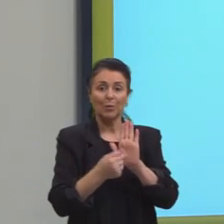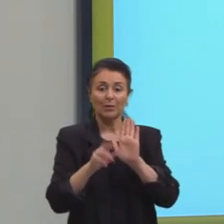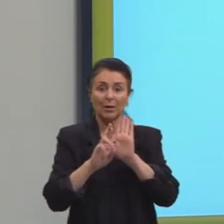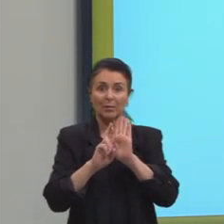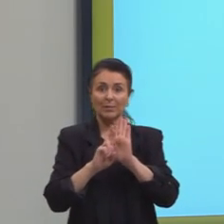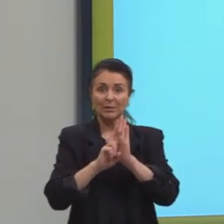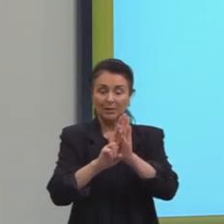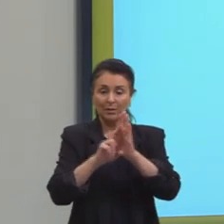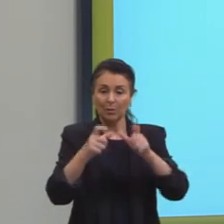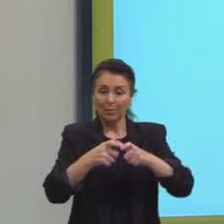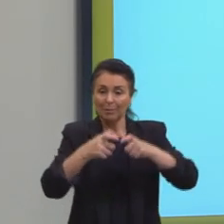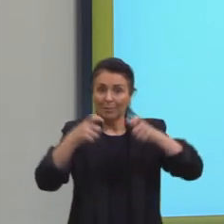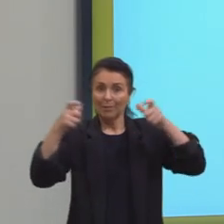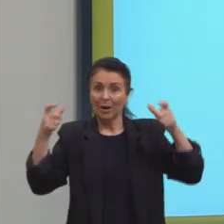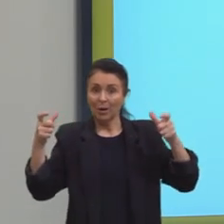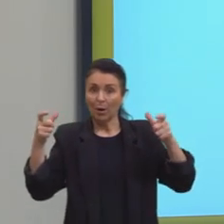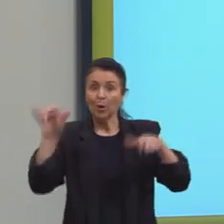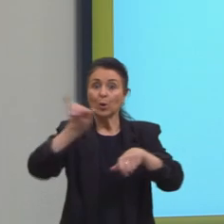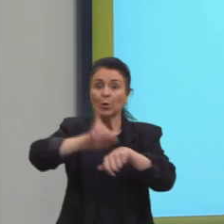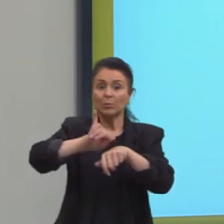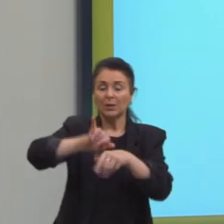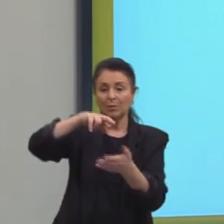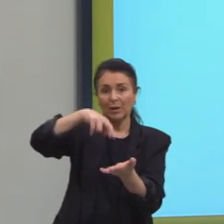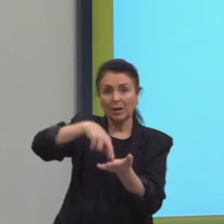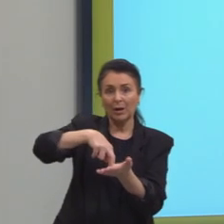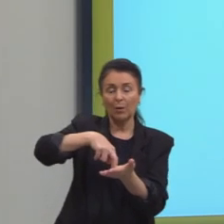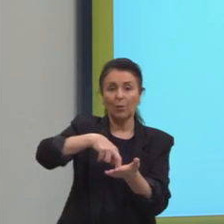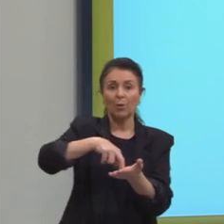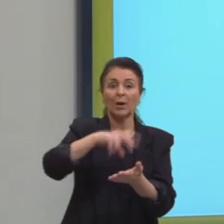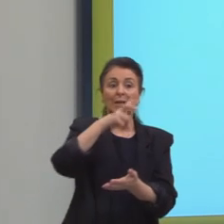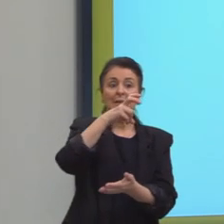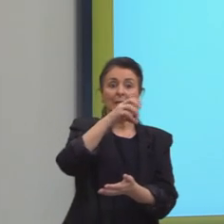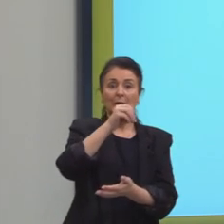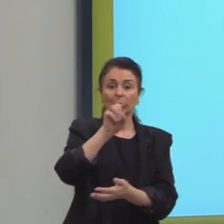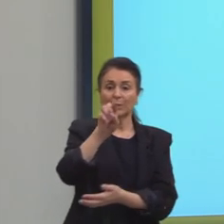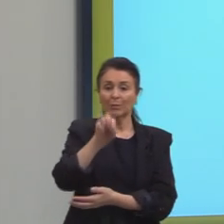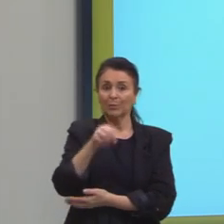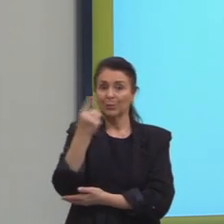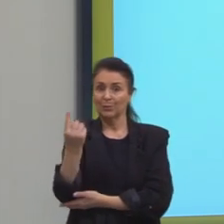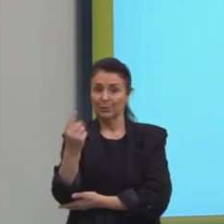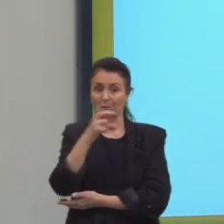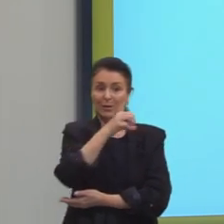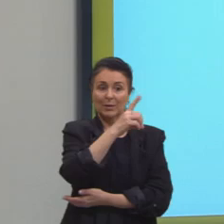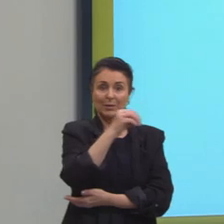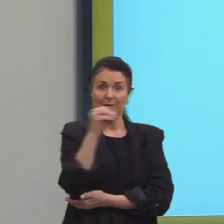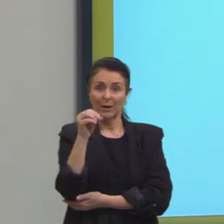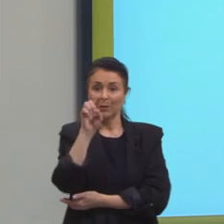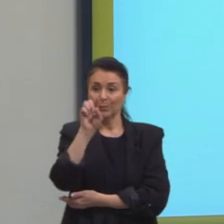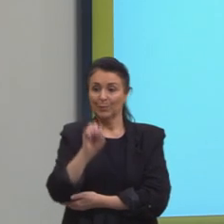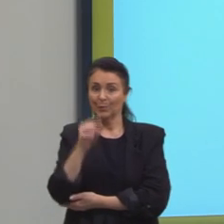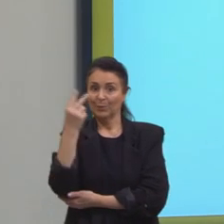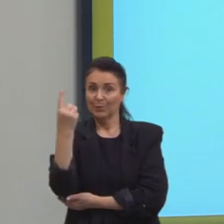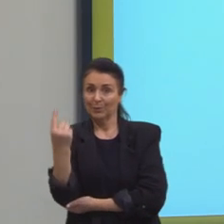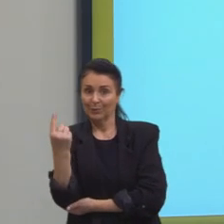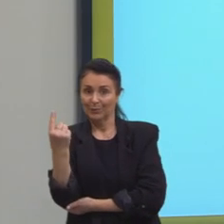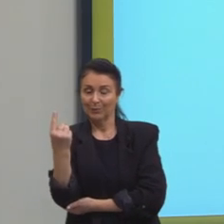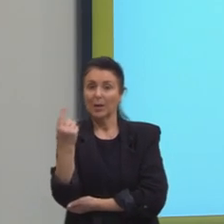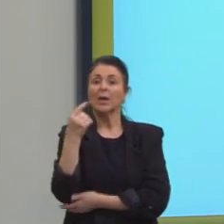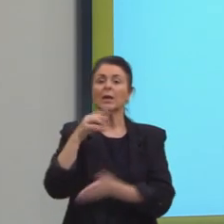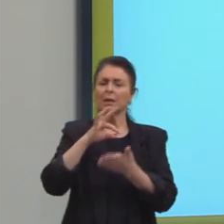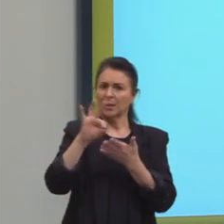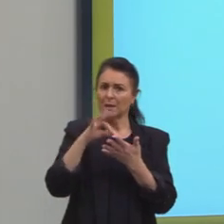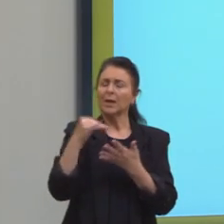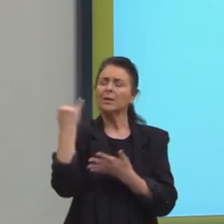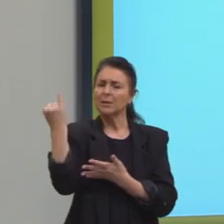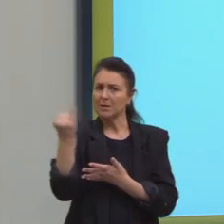maior que o objeto real, cinquenta por um e cem por um. Então, são alguns dados sobre escala, que é importante a gente poder,